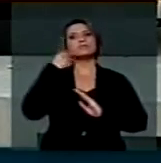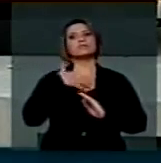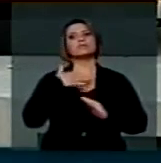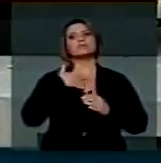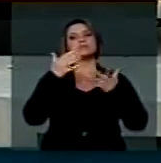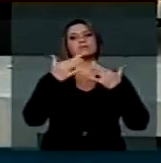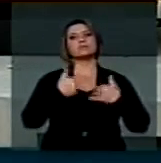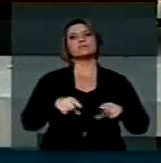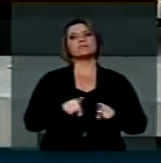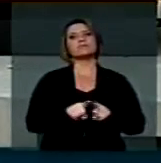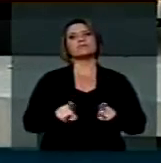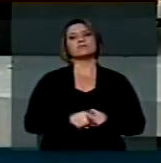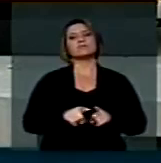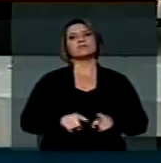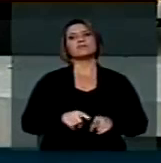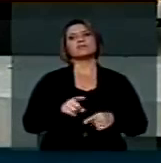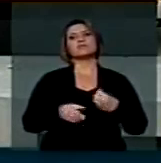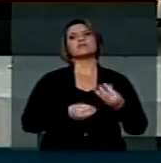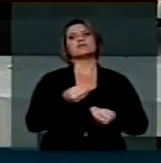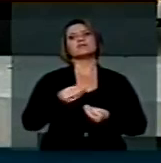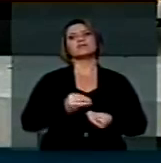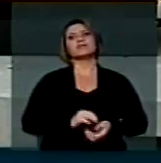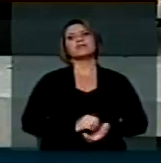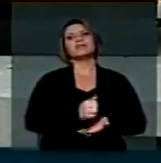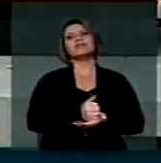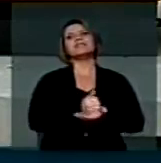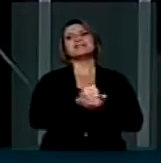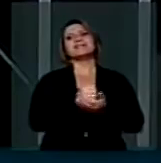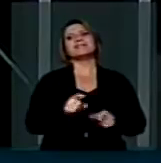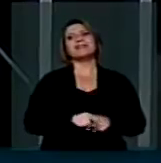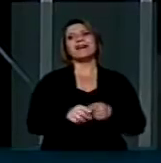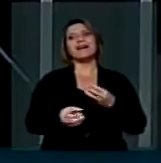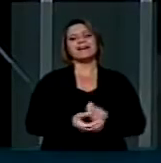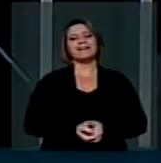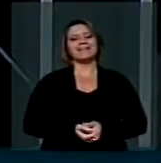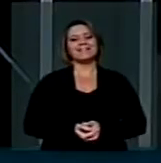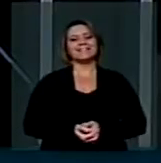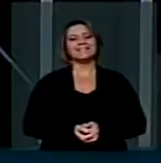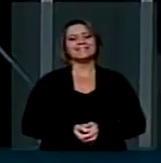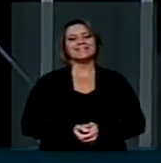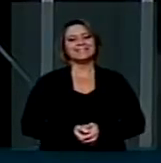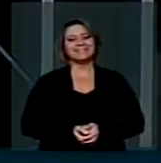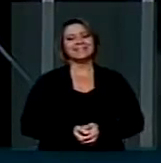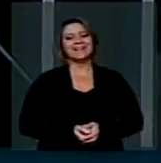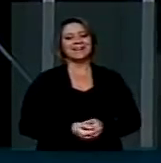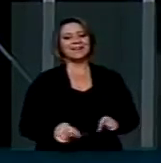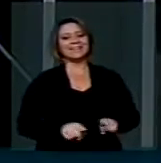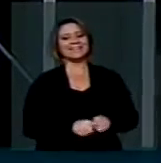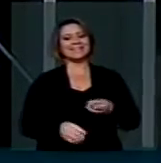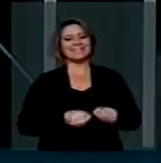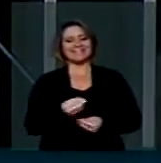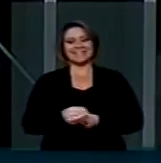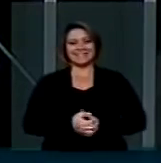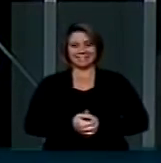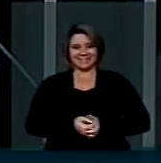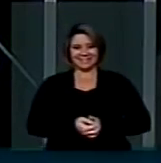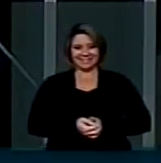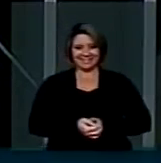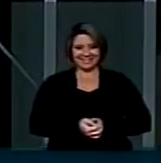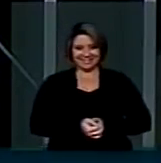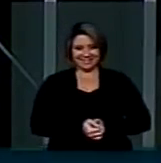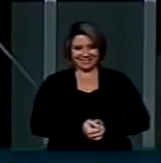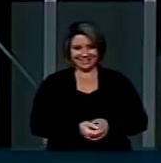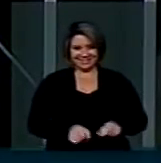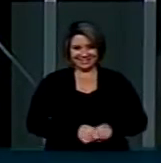pronunciamento saudando a iniciativa da deputada federal Rose de Freitas e da senadora Ana Amélia por ter realizado na